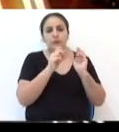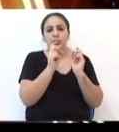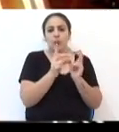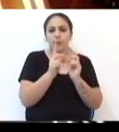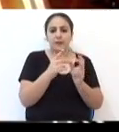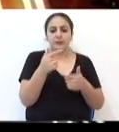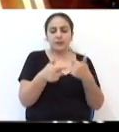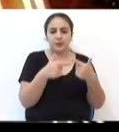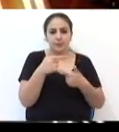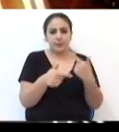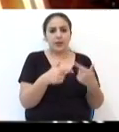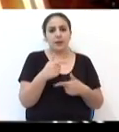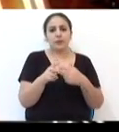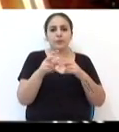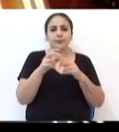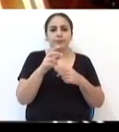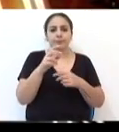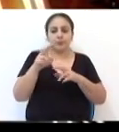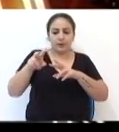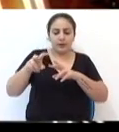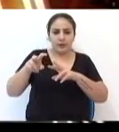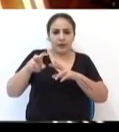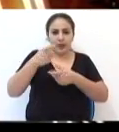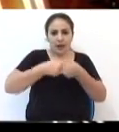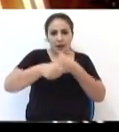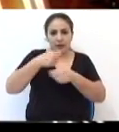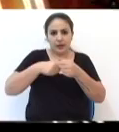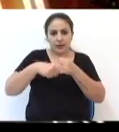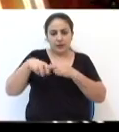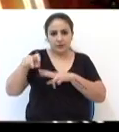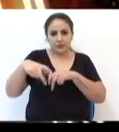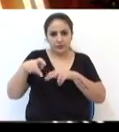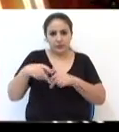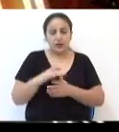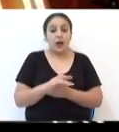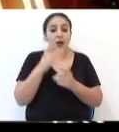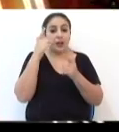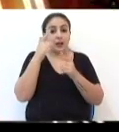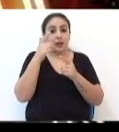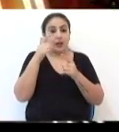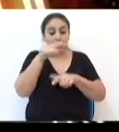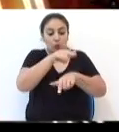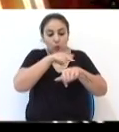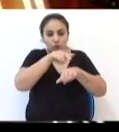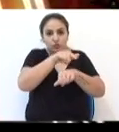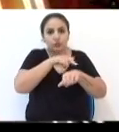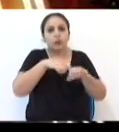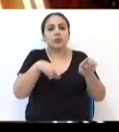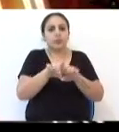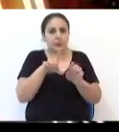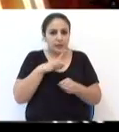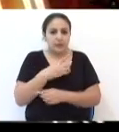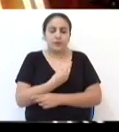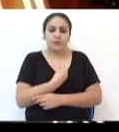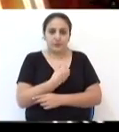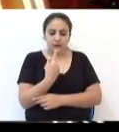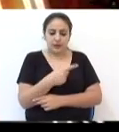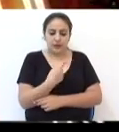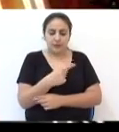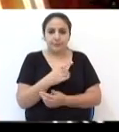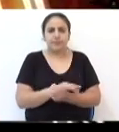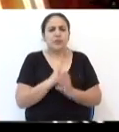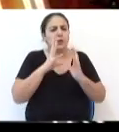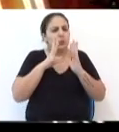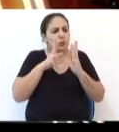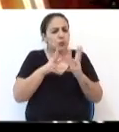comércio, serviços, agronegócio. A questão da logística também vai estar lá. Então, tem